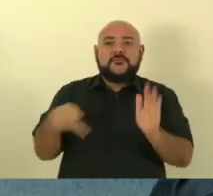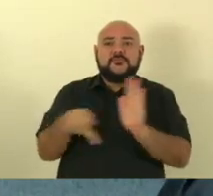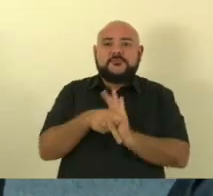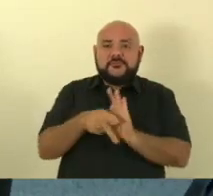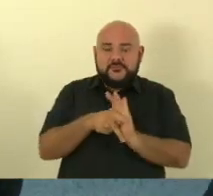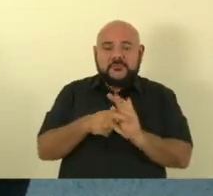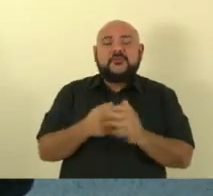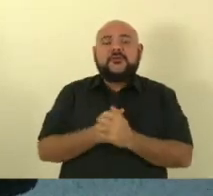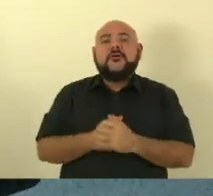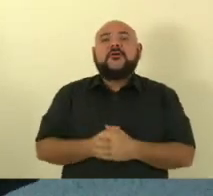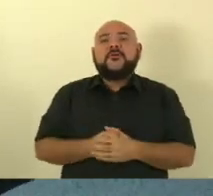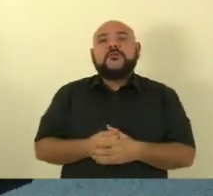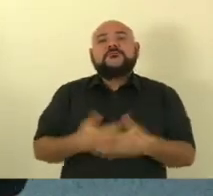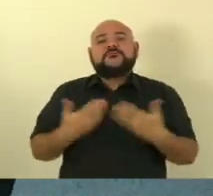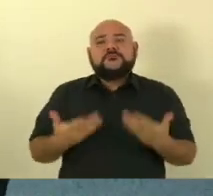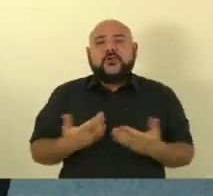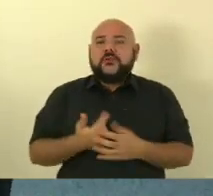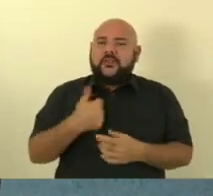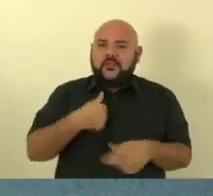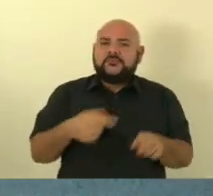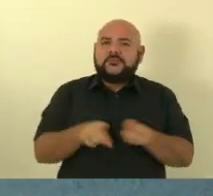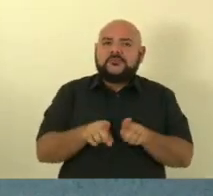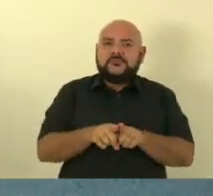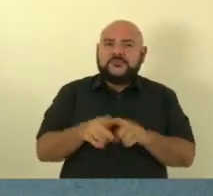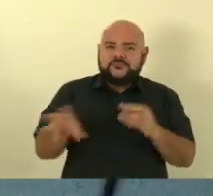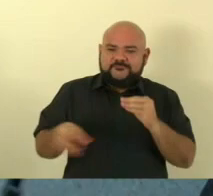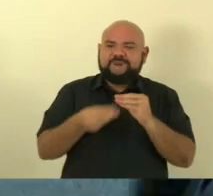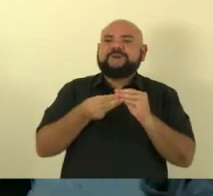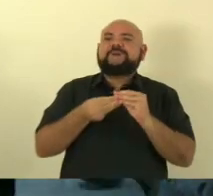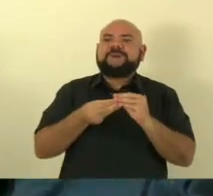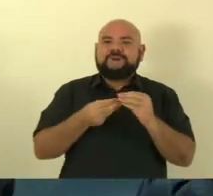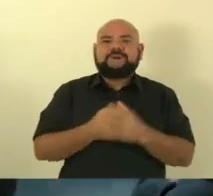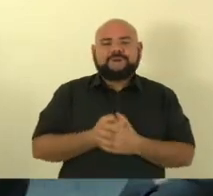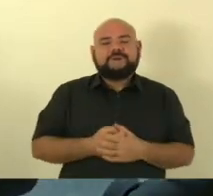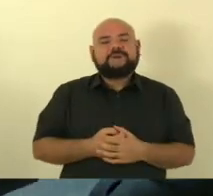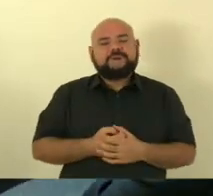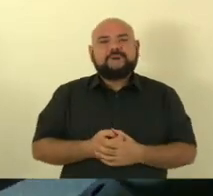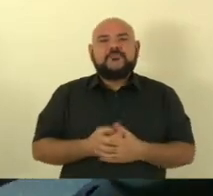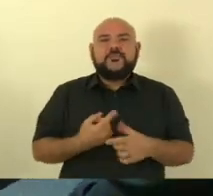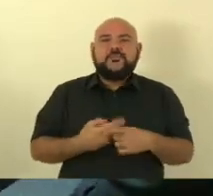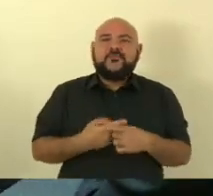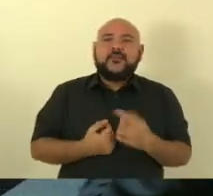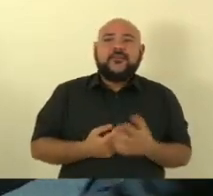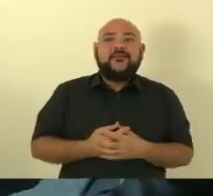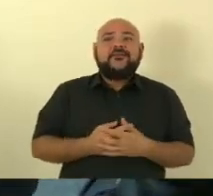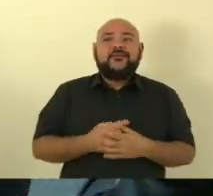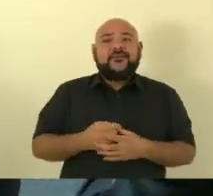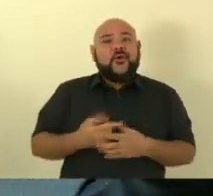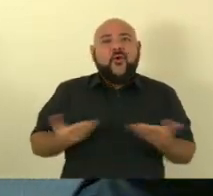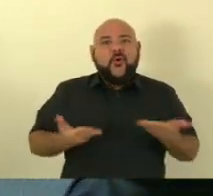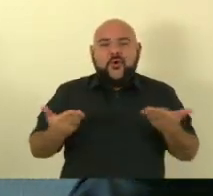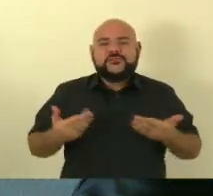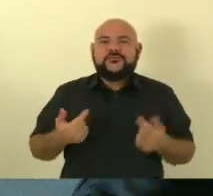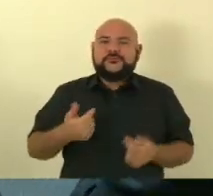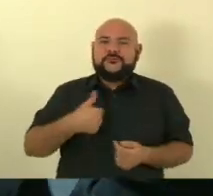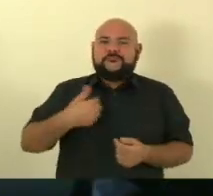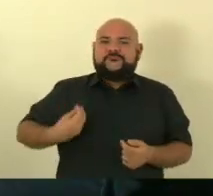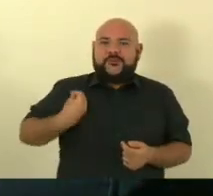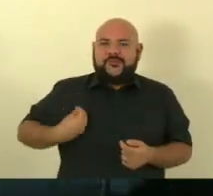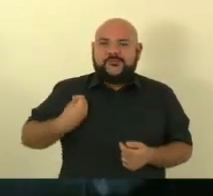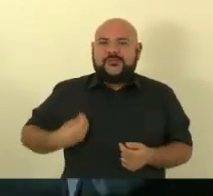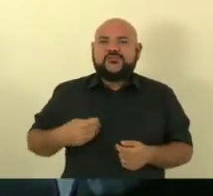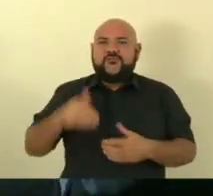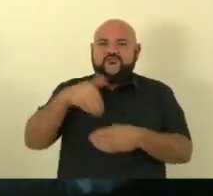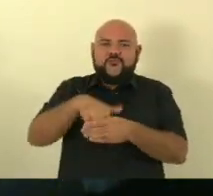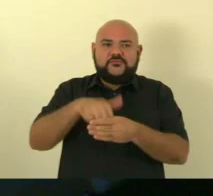tem essa luta muito grande. Então, faço coro aqui as palavras do Presidente Marcelo Santos, poder estar presente aqui, estar aprovando uma matéria tão importante